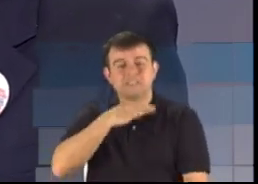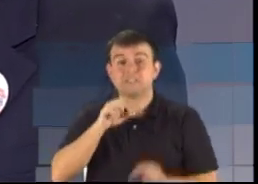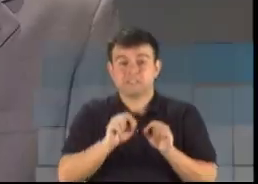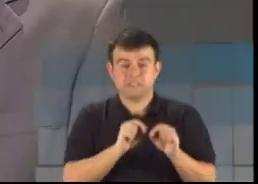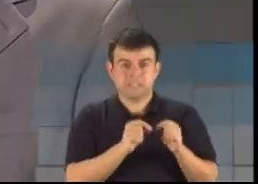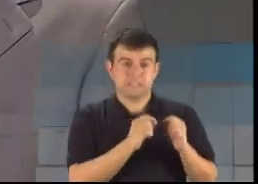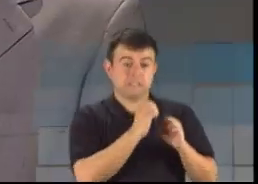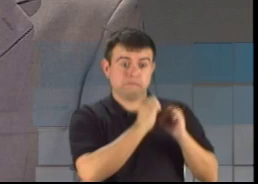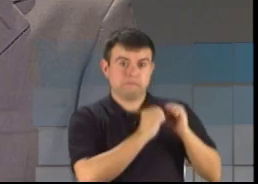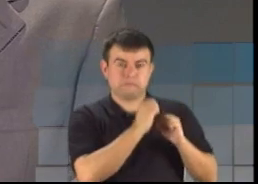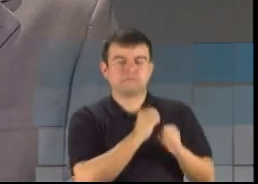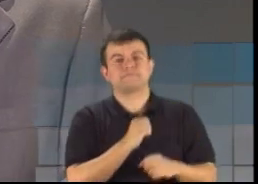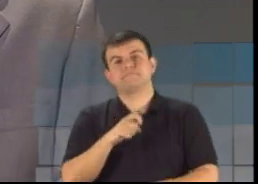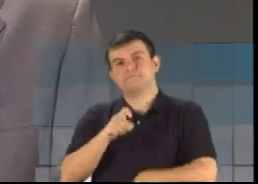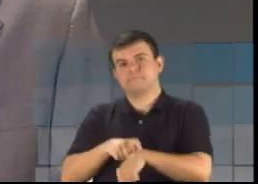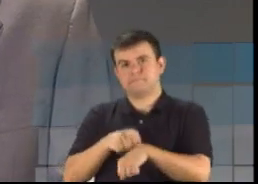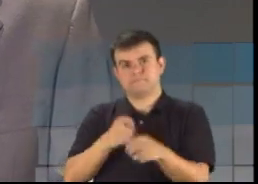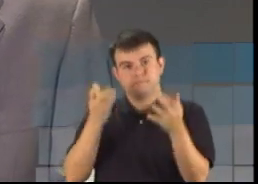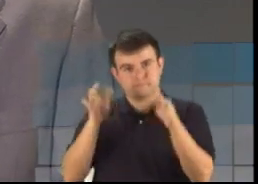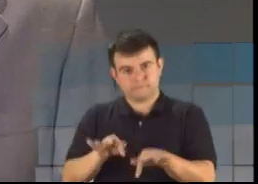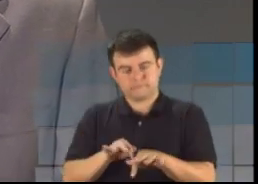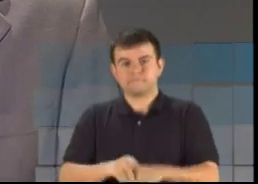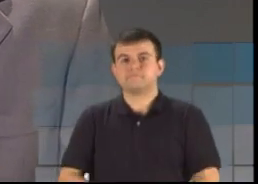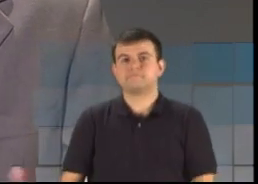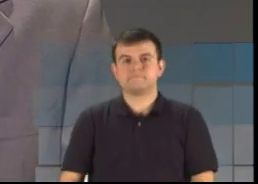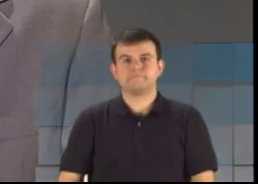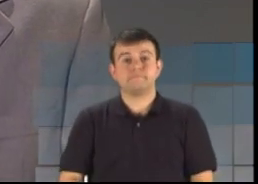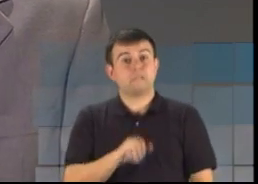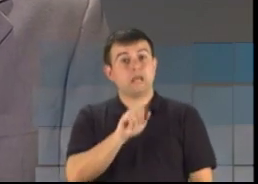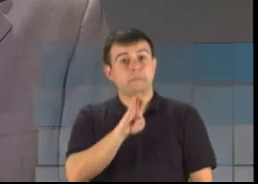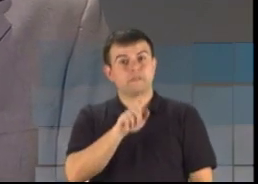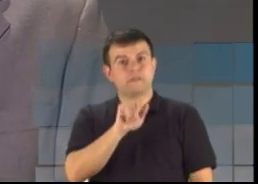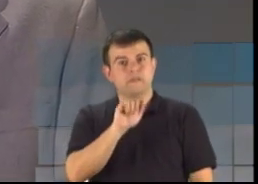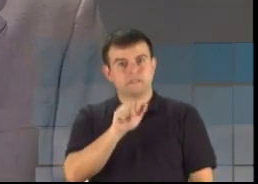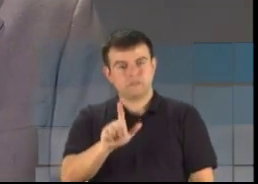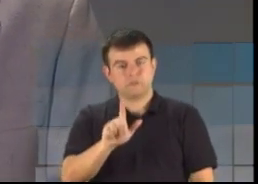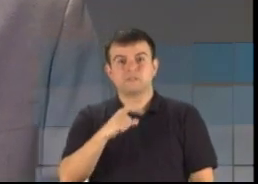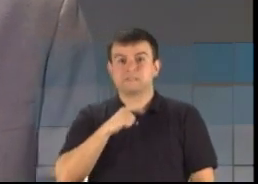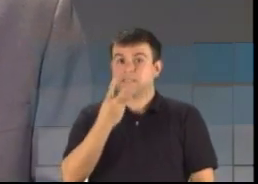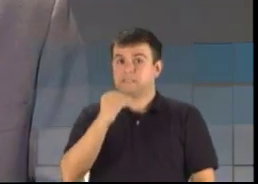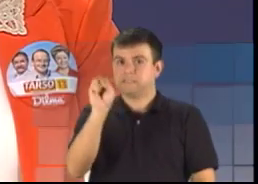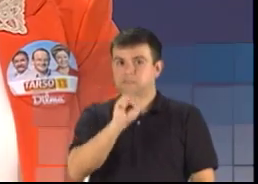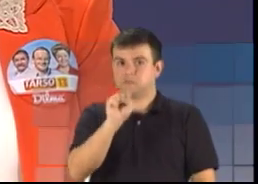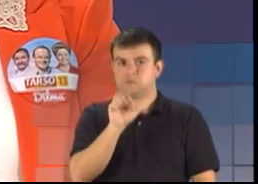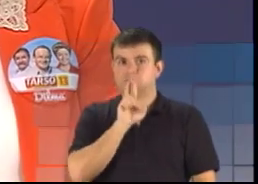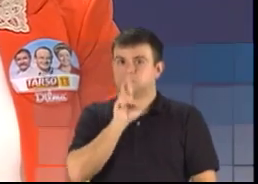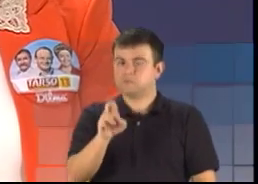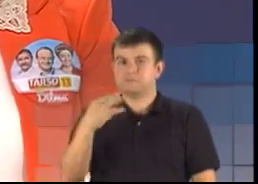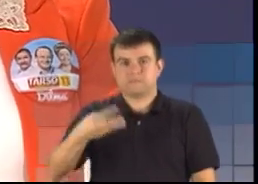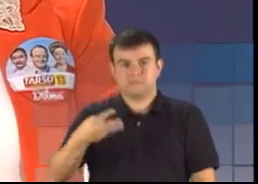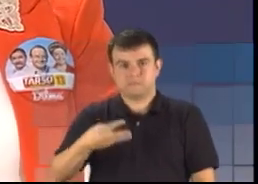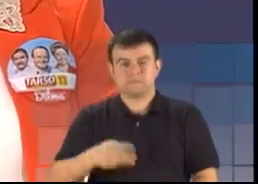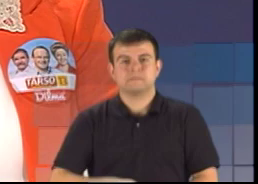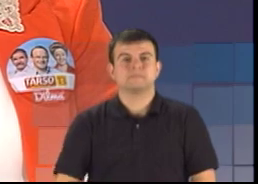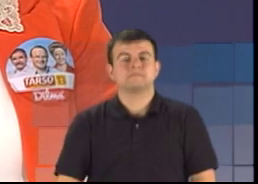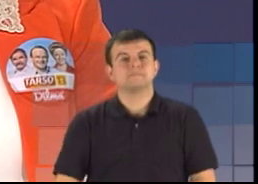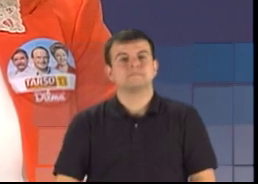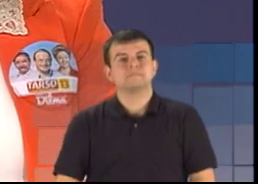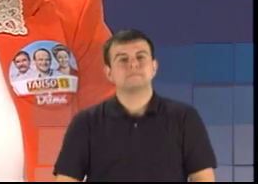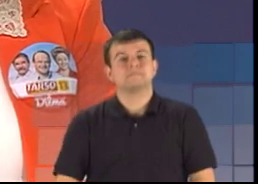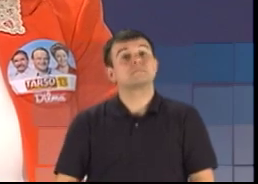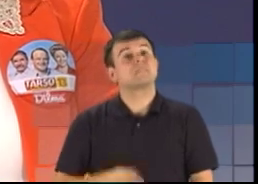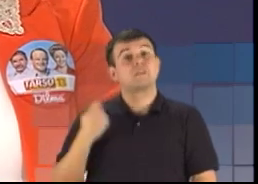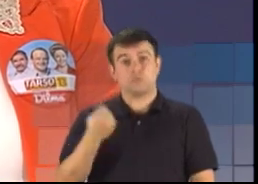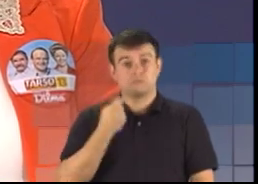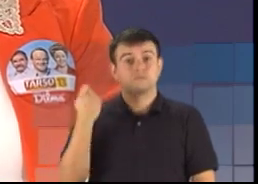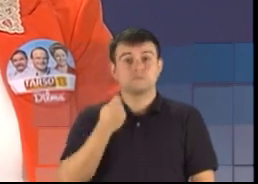pequeno... Tempo esgotado, o candidato Abigail Pereira tem 30 segundos para a réplica. Rio Grande do Sul tem muitos